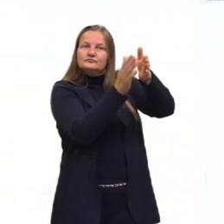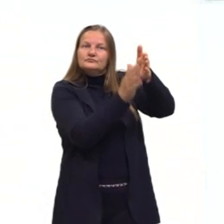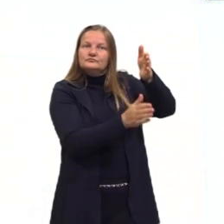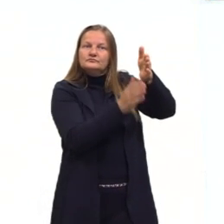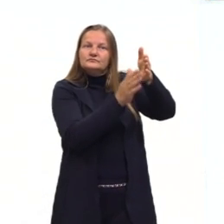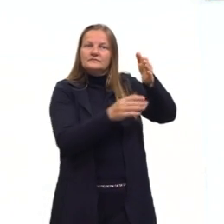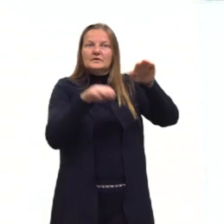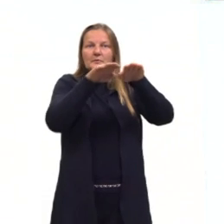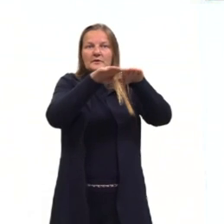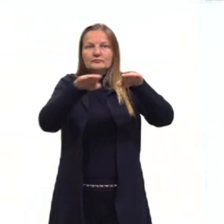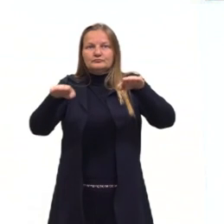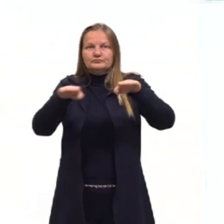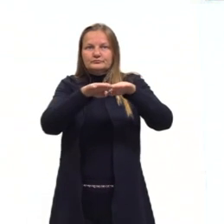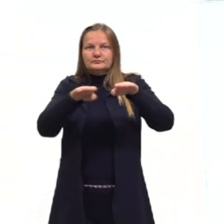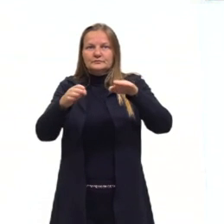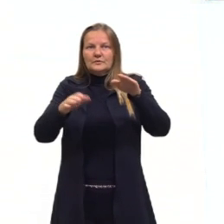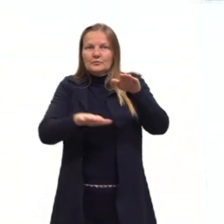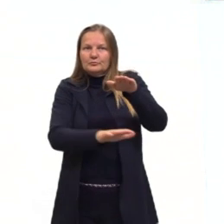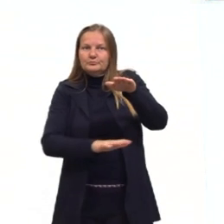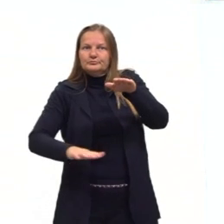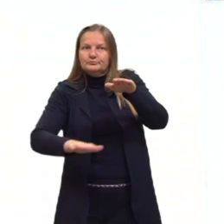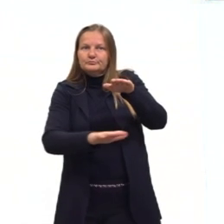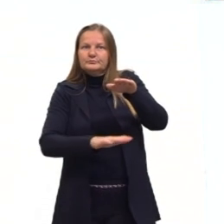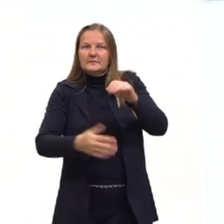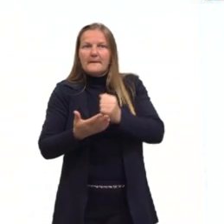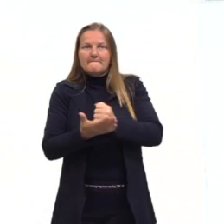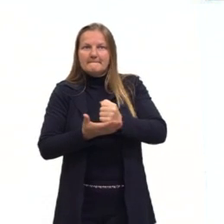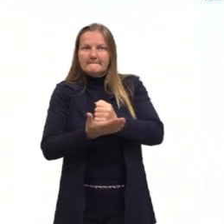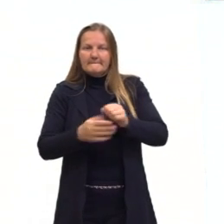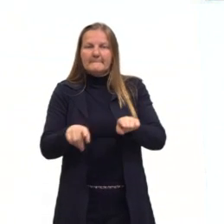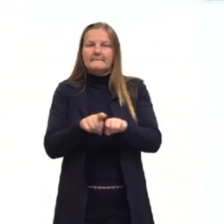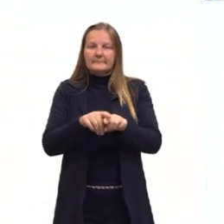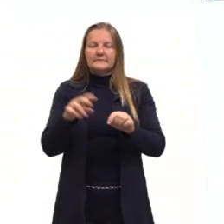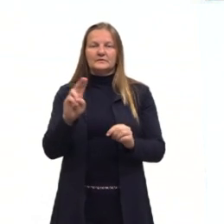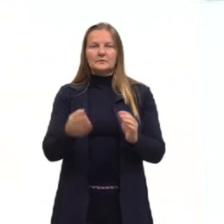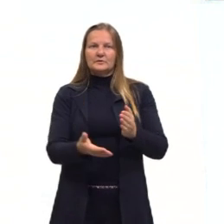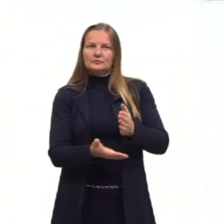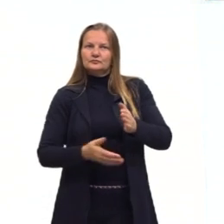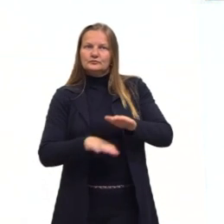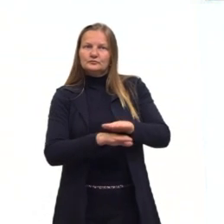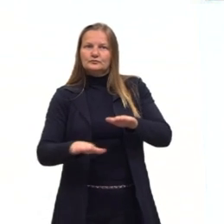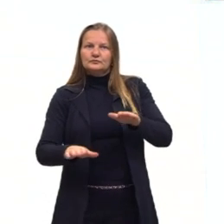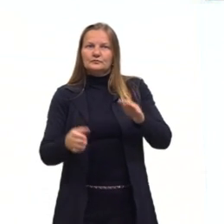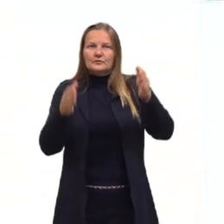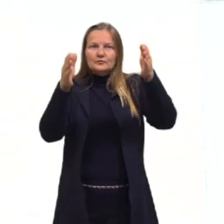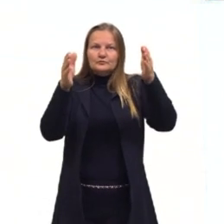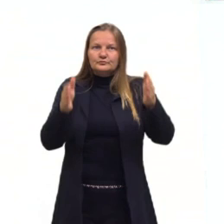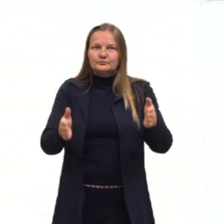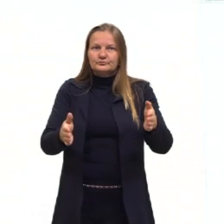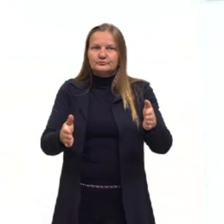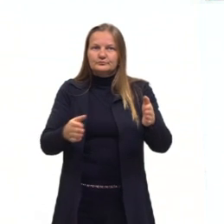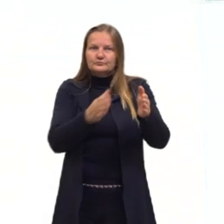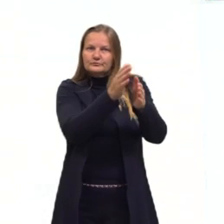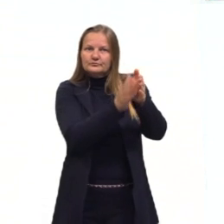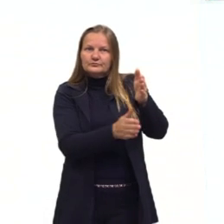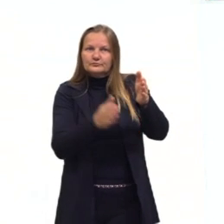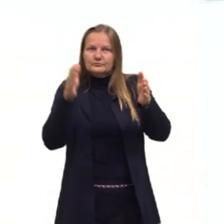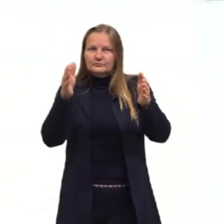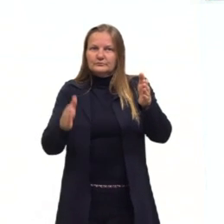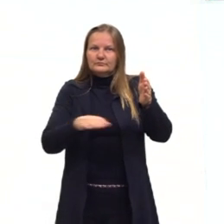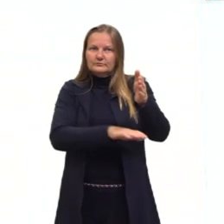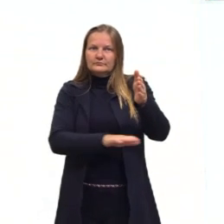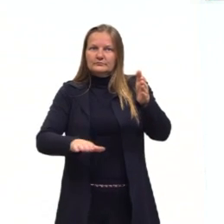a parte de cima e a parte de baixo, chamada de bases também. Então seria os ladinhos ali da nossa figura.